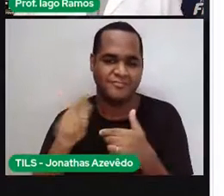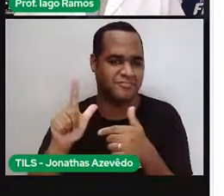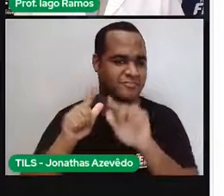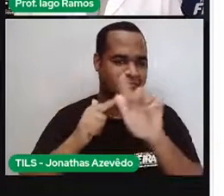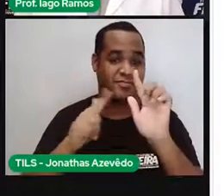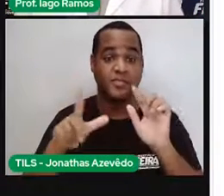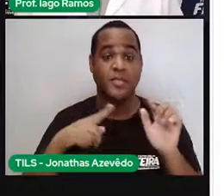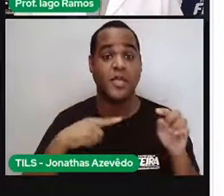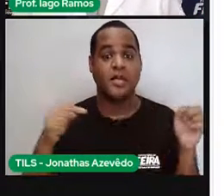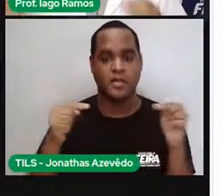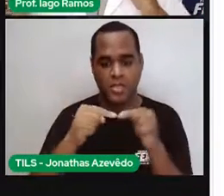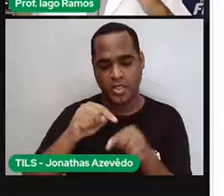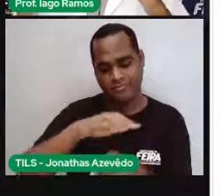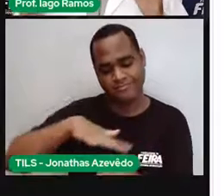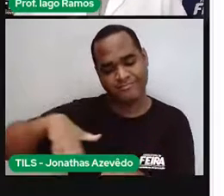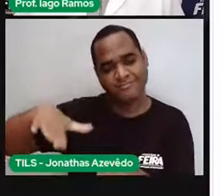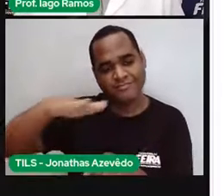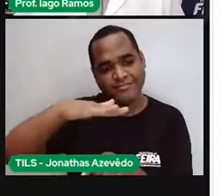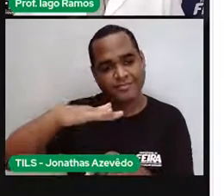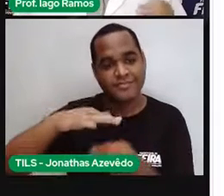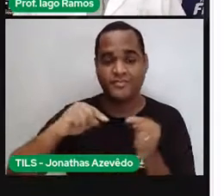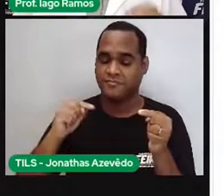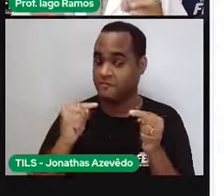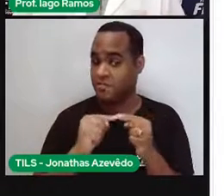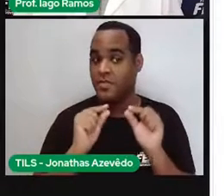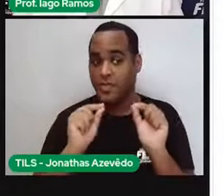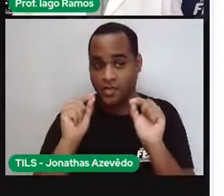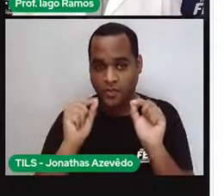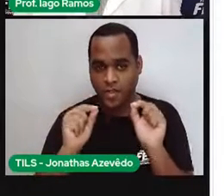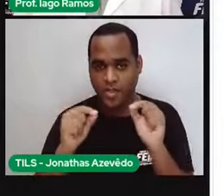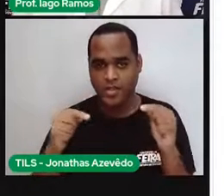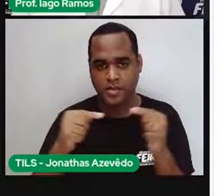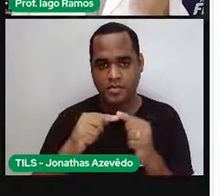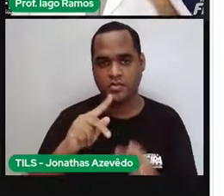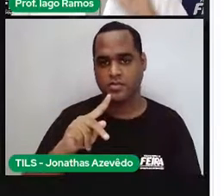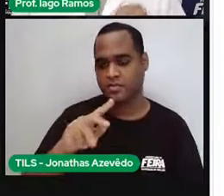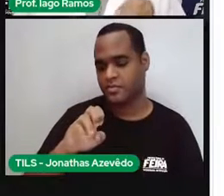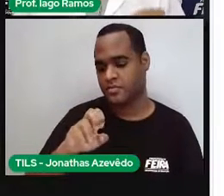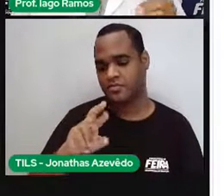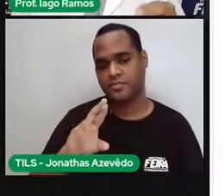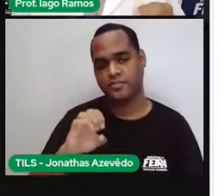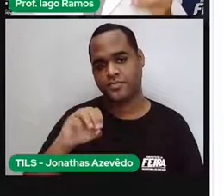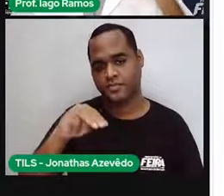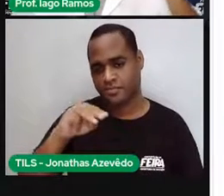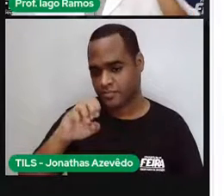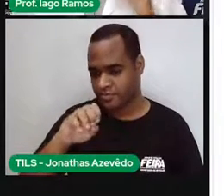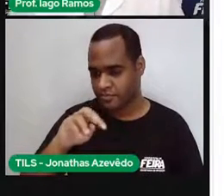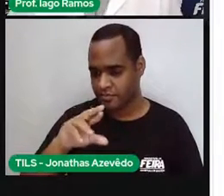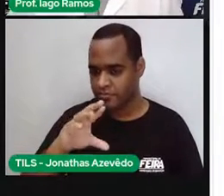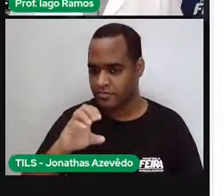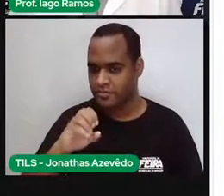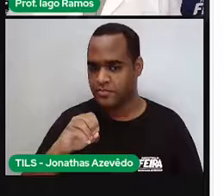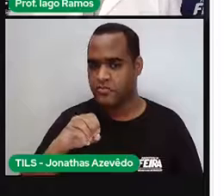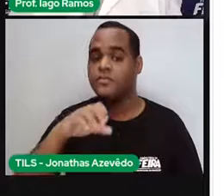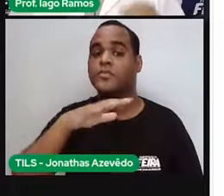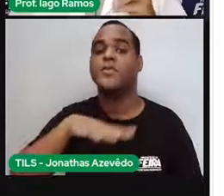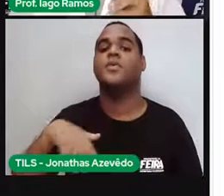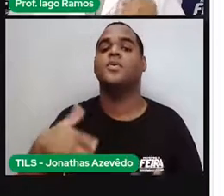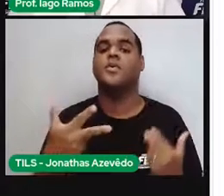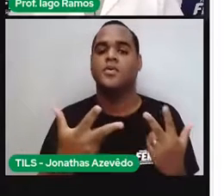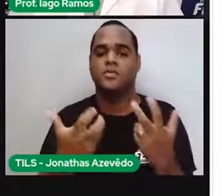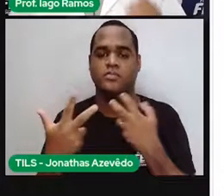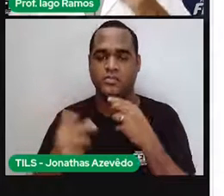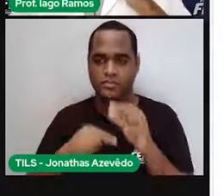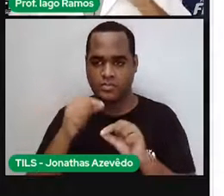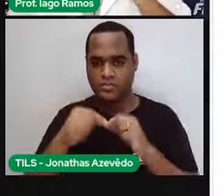Falou de medir uma superfície, o negócio é perímetro. E onde é que você já deve ter visto ou já